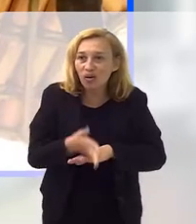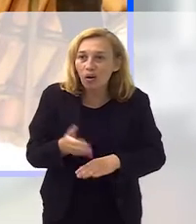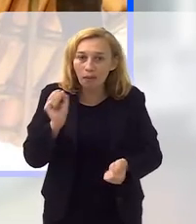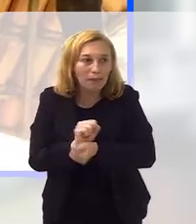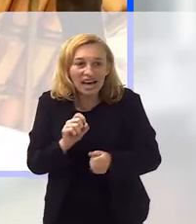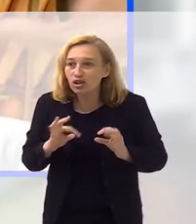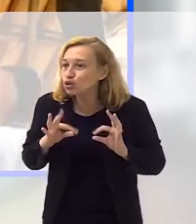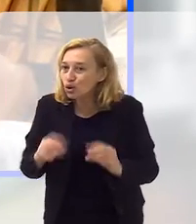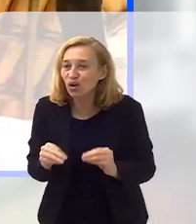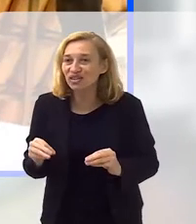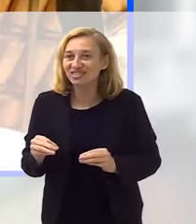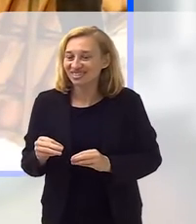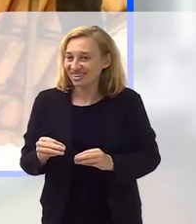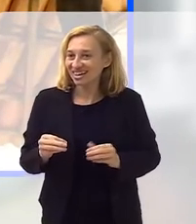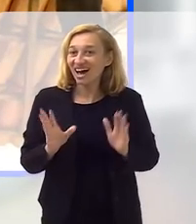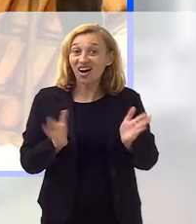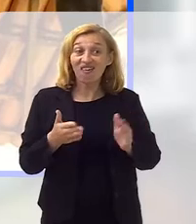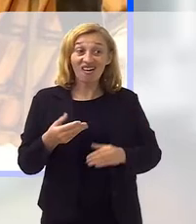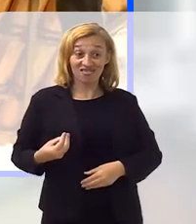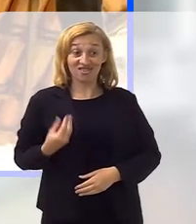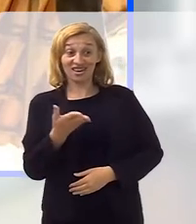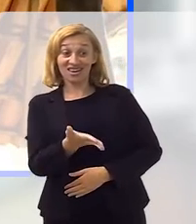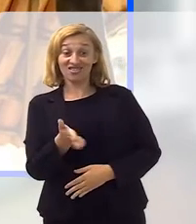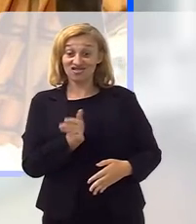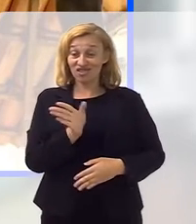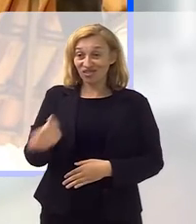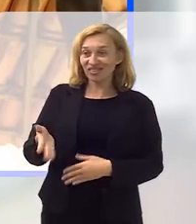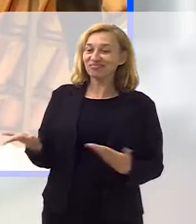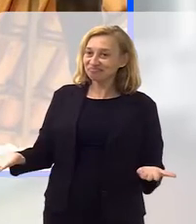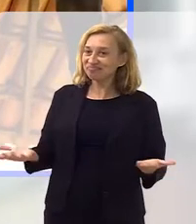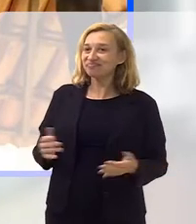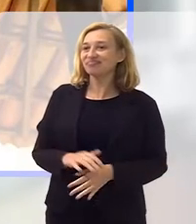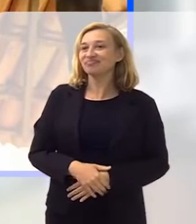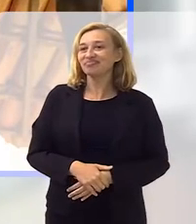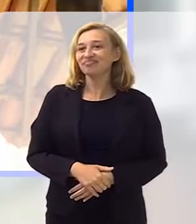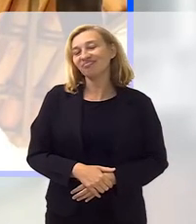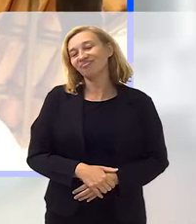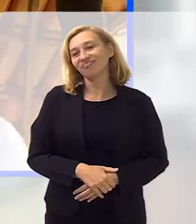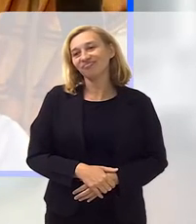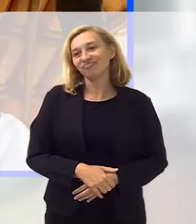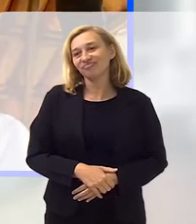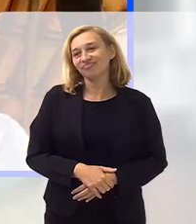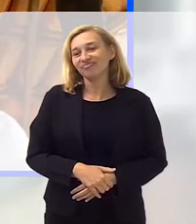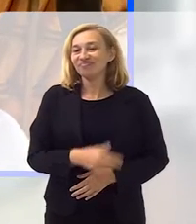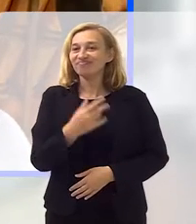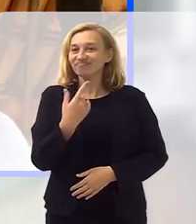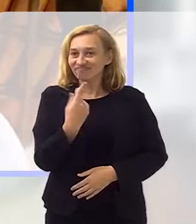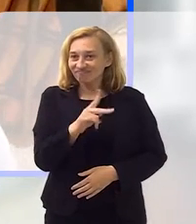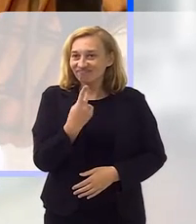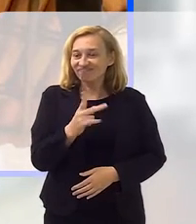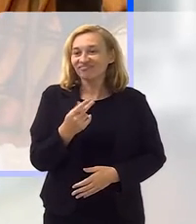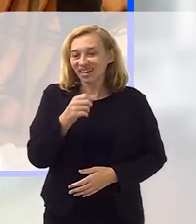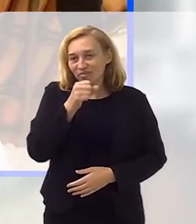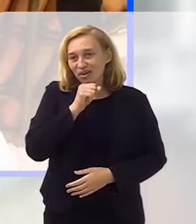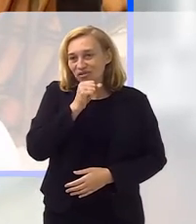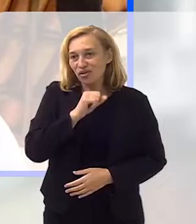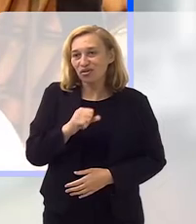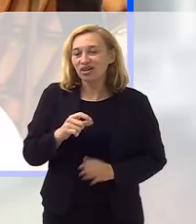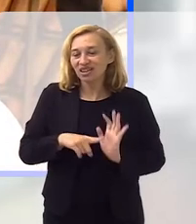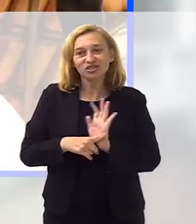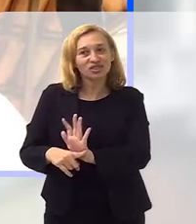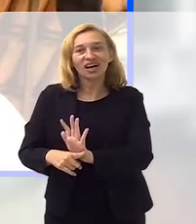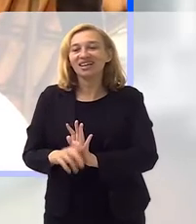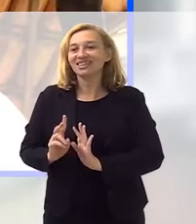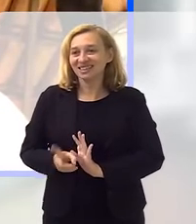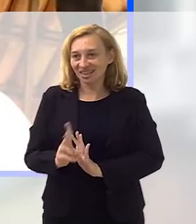Ivone chegou, para com tudo, agora ela tá aí, entendeu, então isso daí é uma coisa dela mesmo, entendeu,